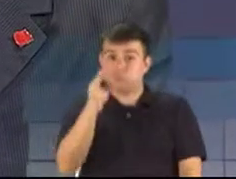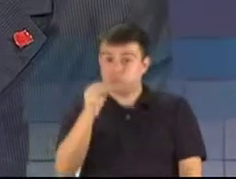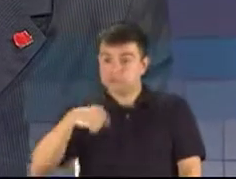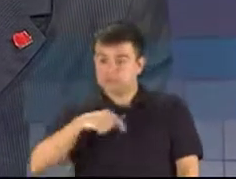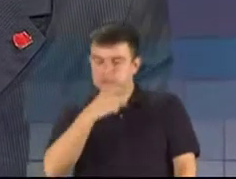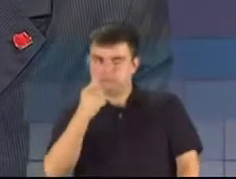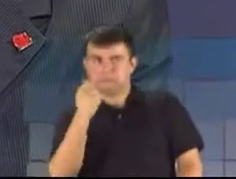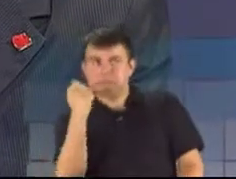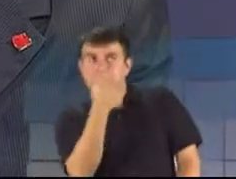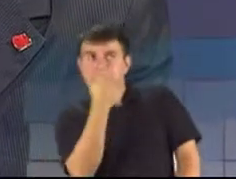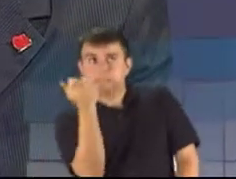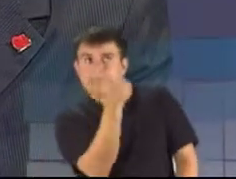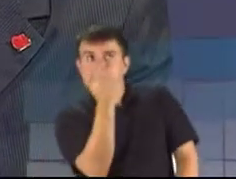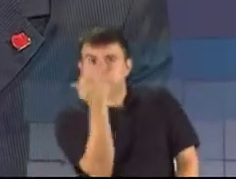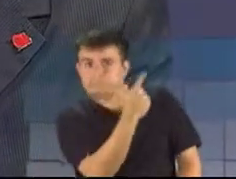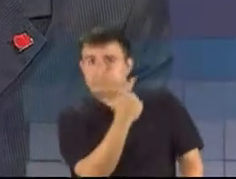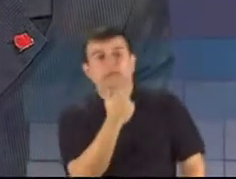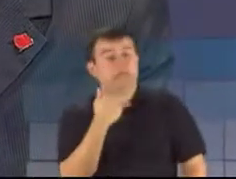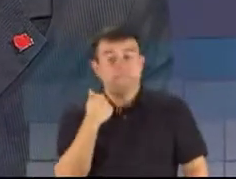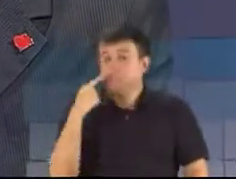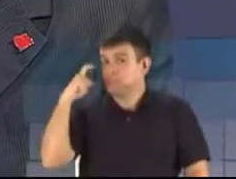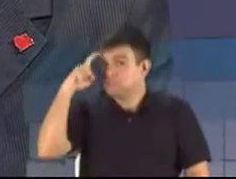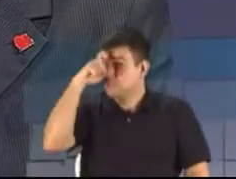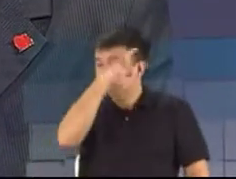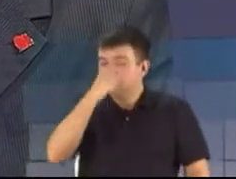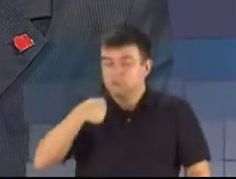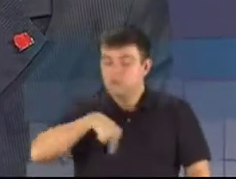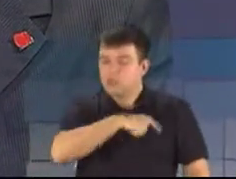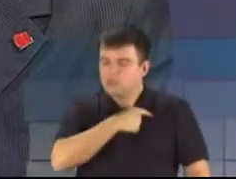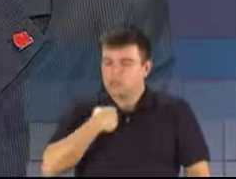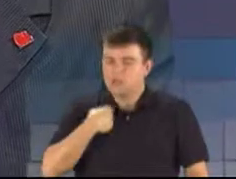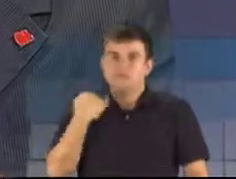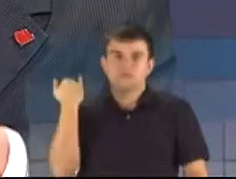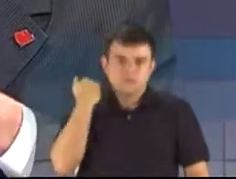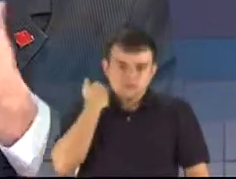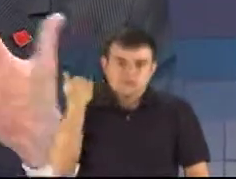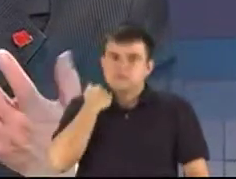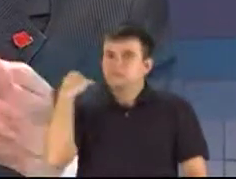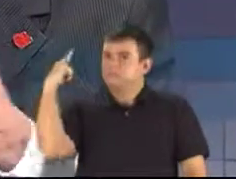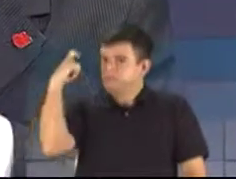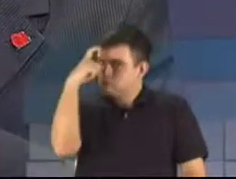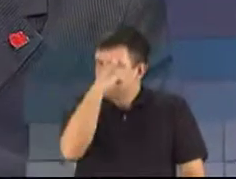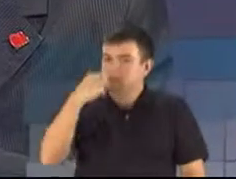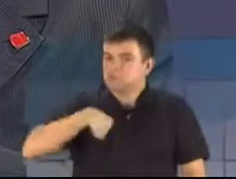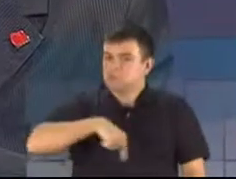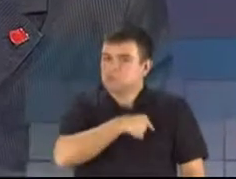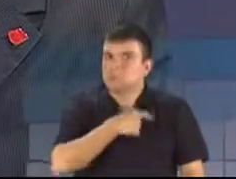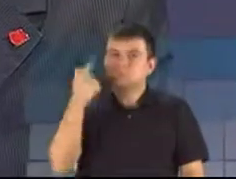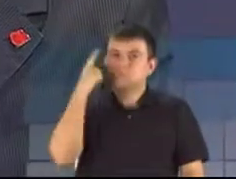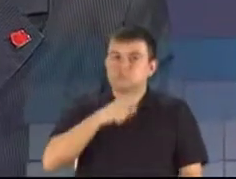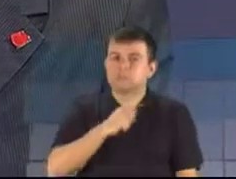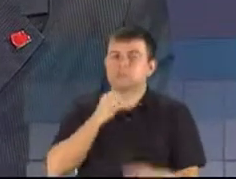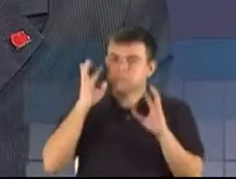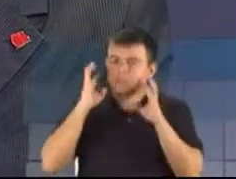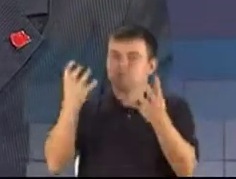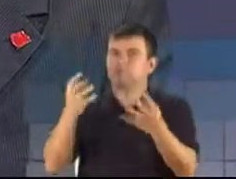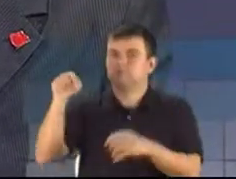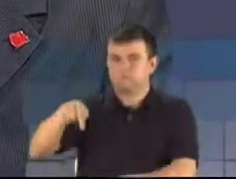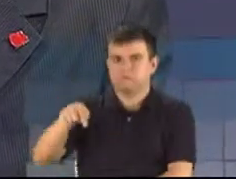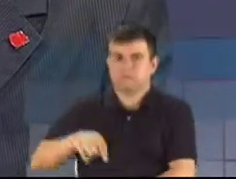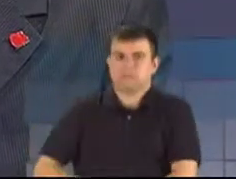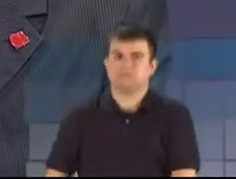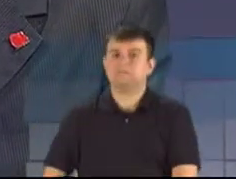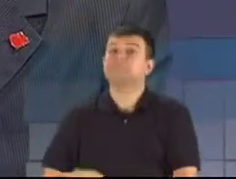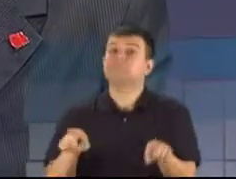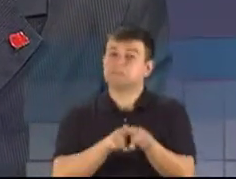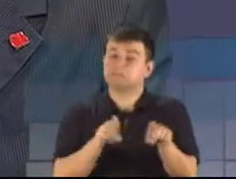caros para nós gauchos. Isso aí é muito difícil que a gente possa superar. E há uma falácia